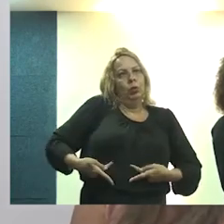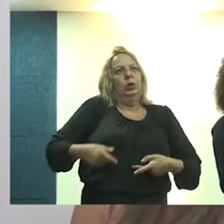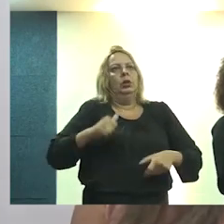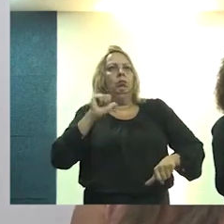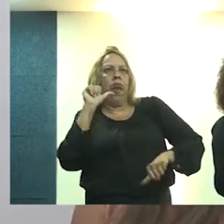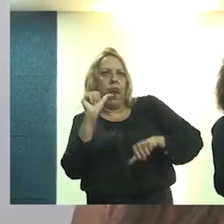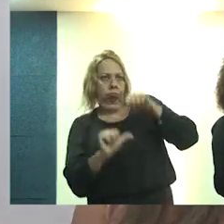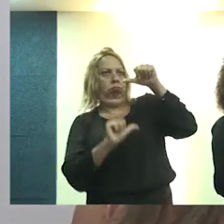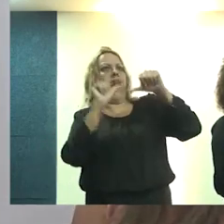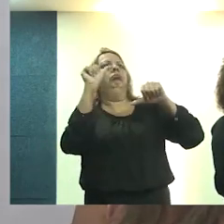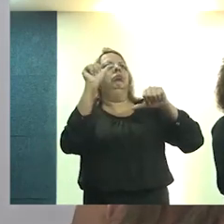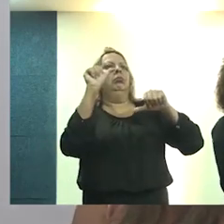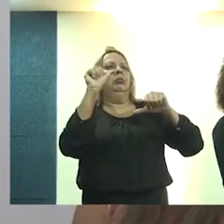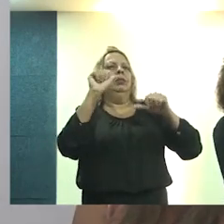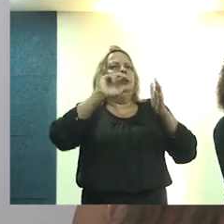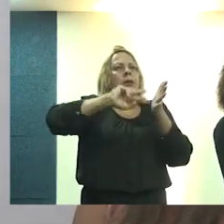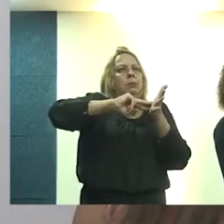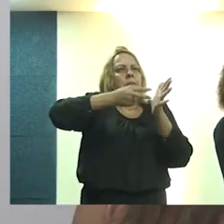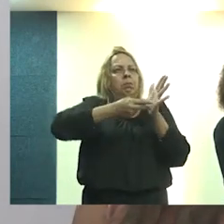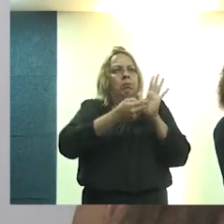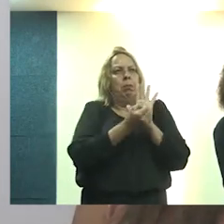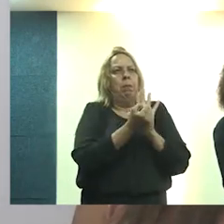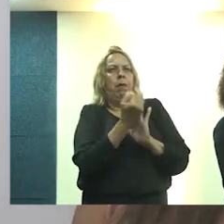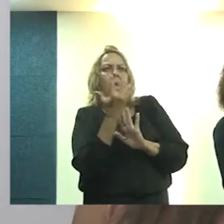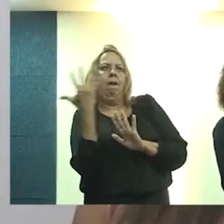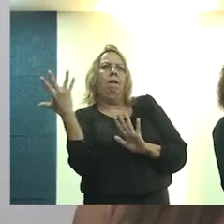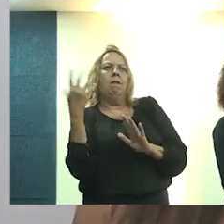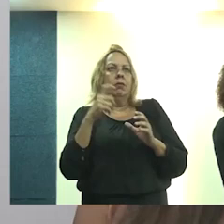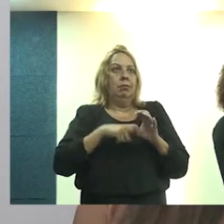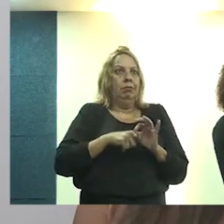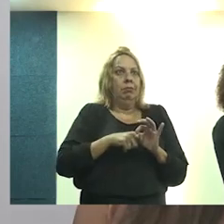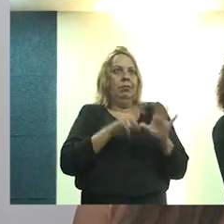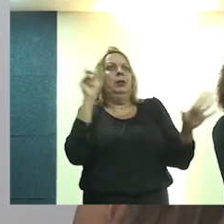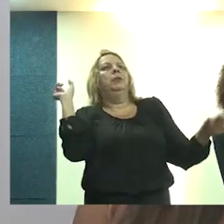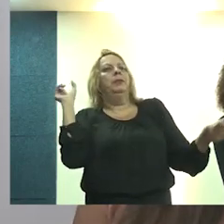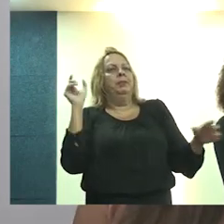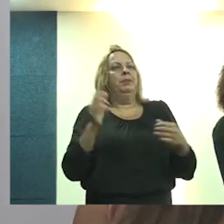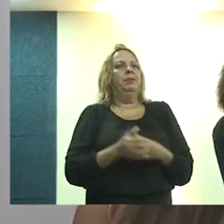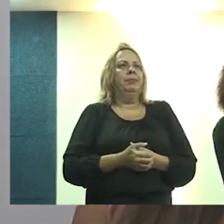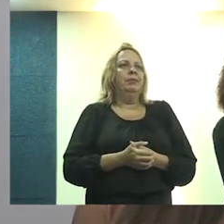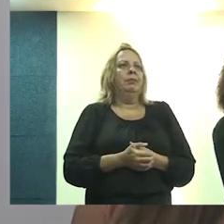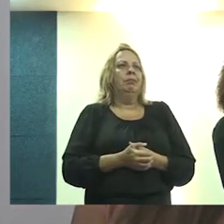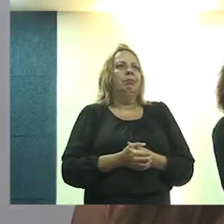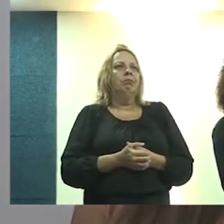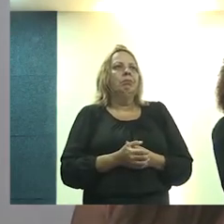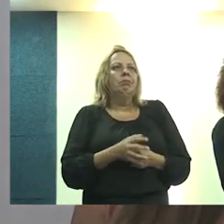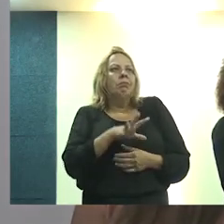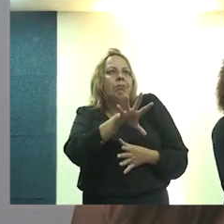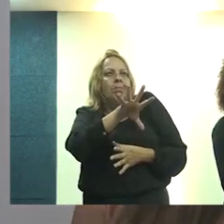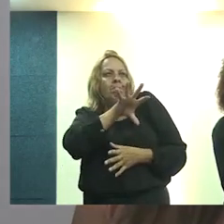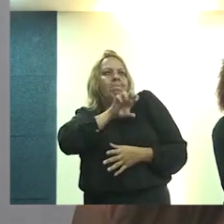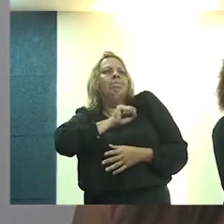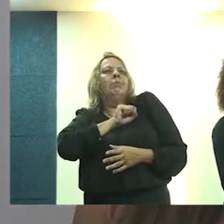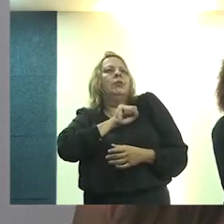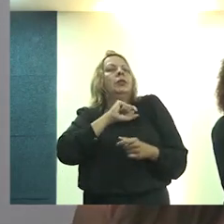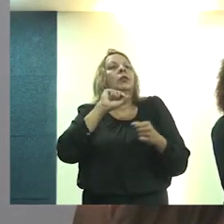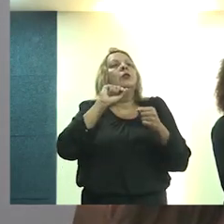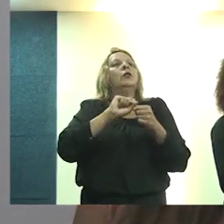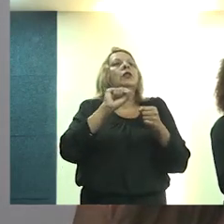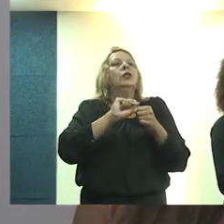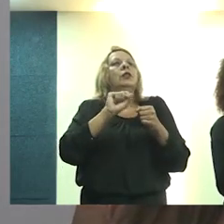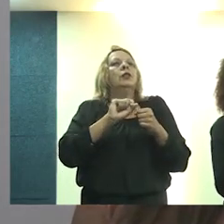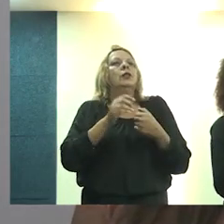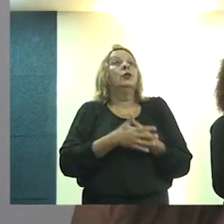transforma, que ressignifica, que emancipa. E foi dessa inspiração que eu fiz um